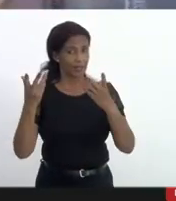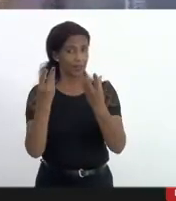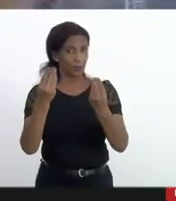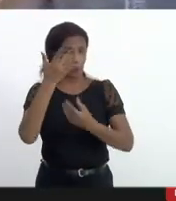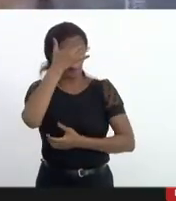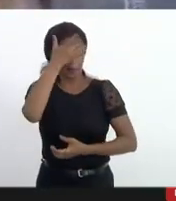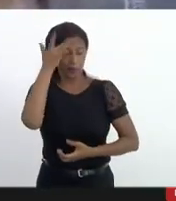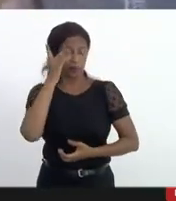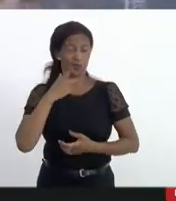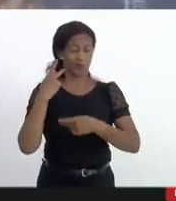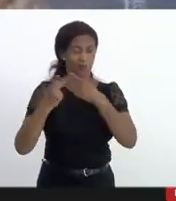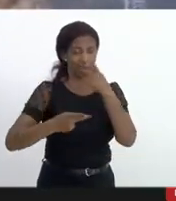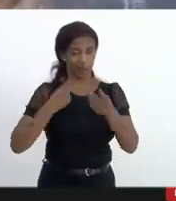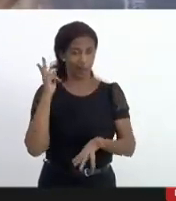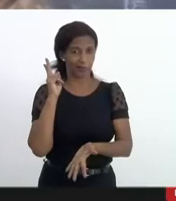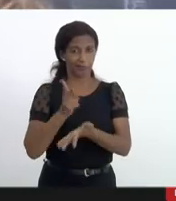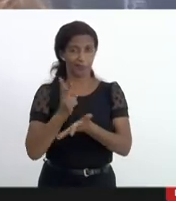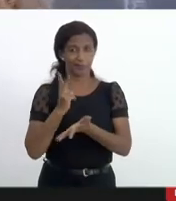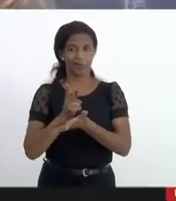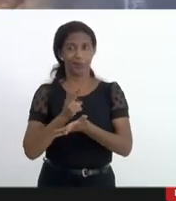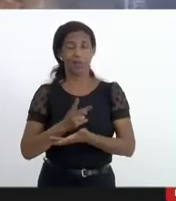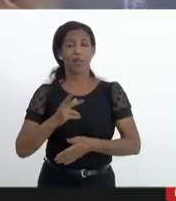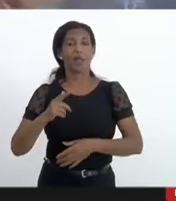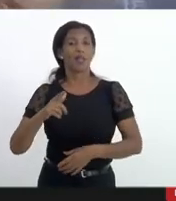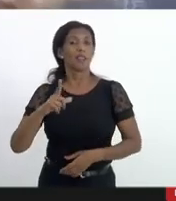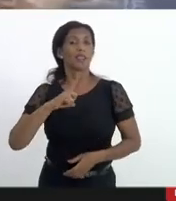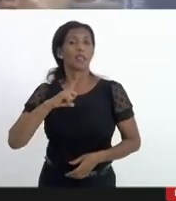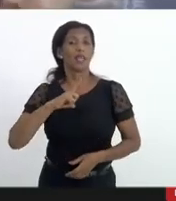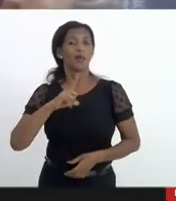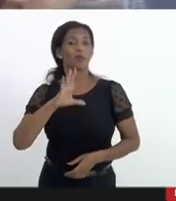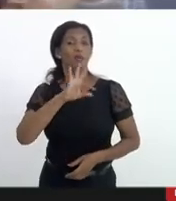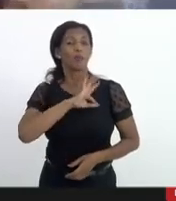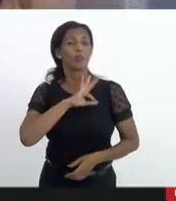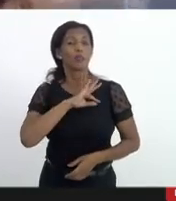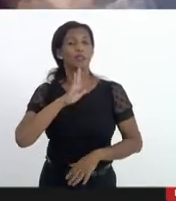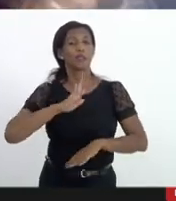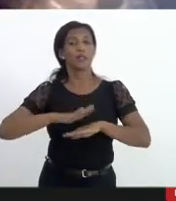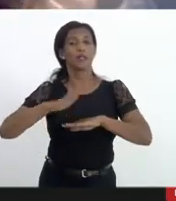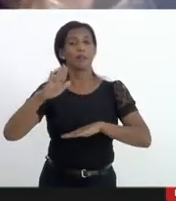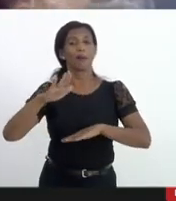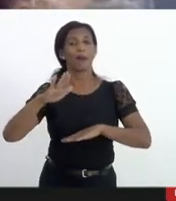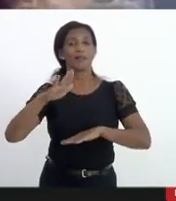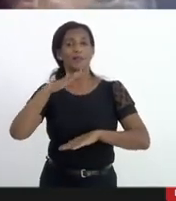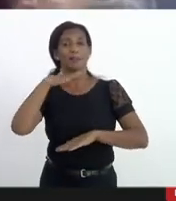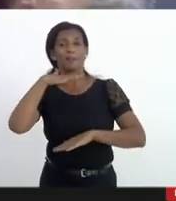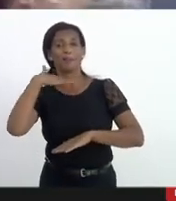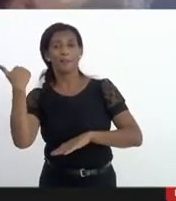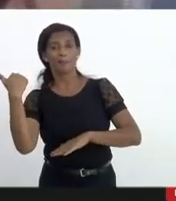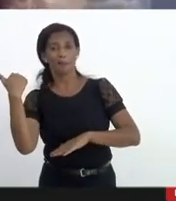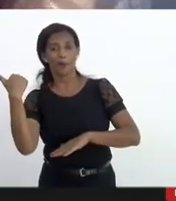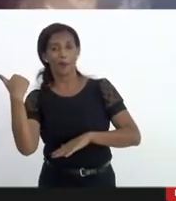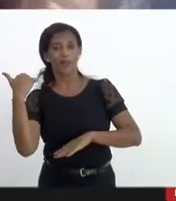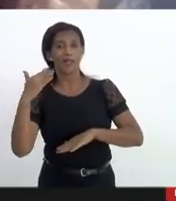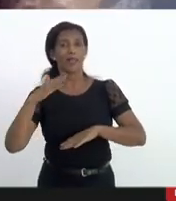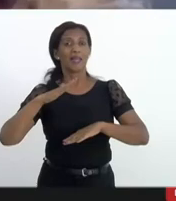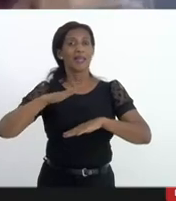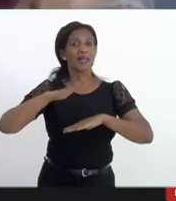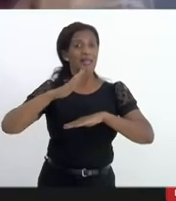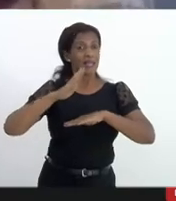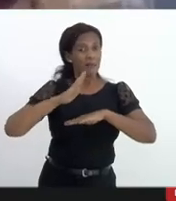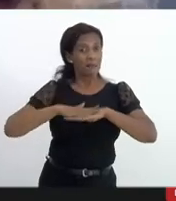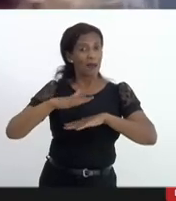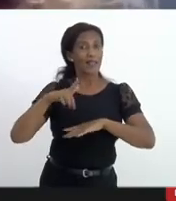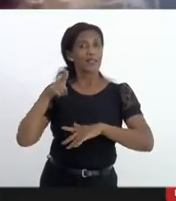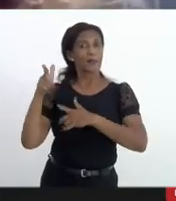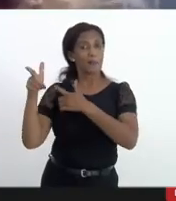defensores de direitos humanos que temos a polícia que mais mata e que mais morre ela foi além e